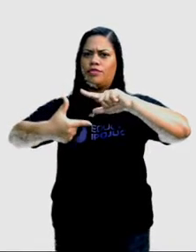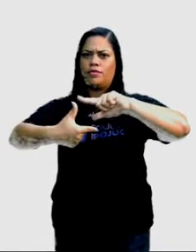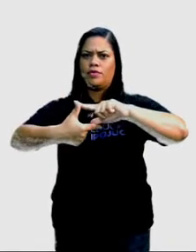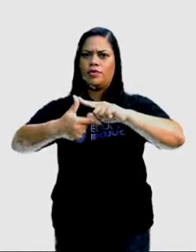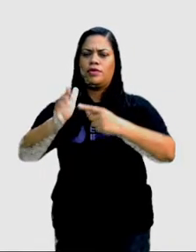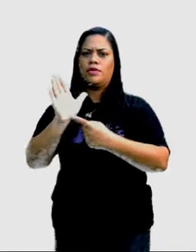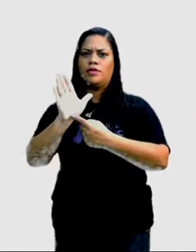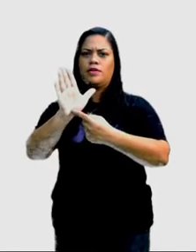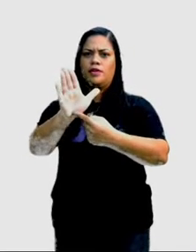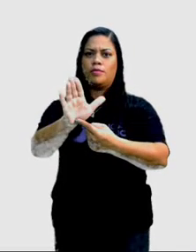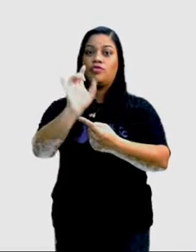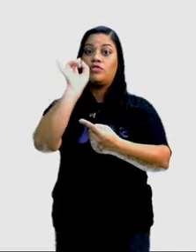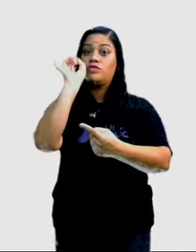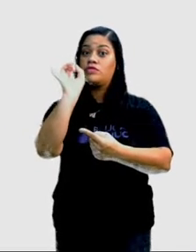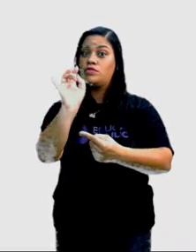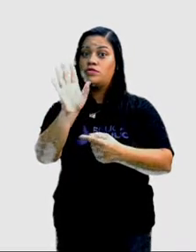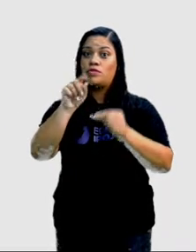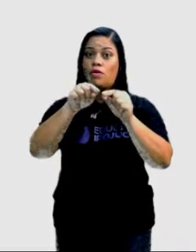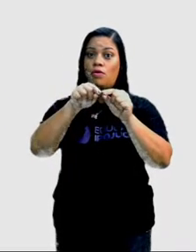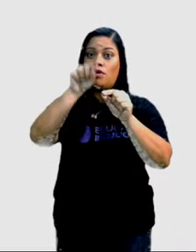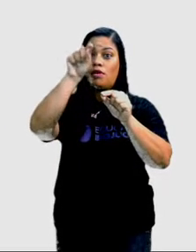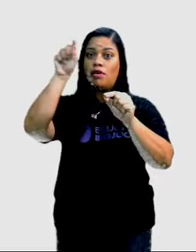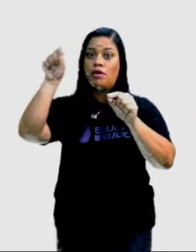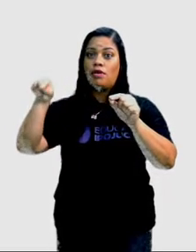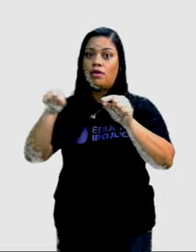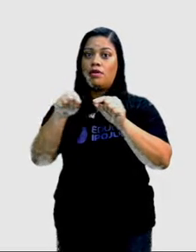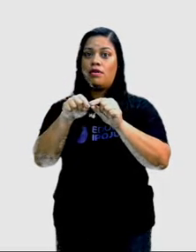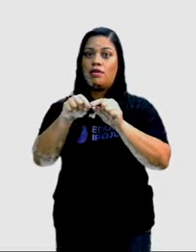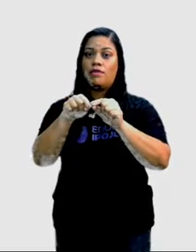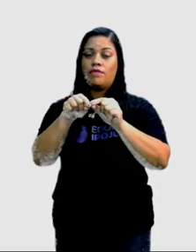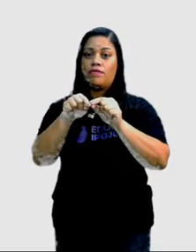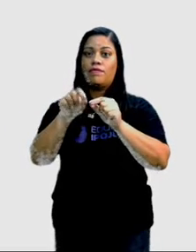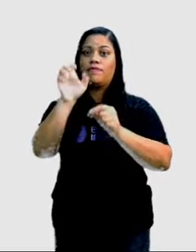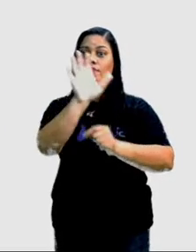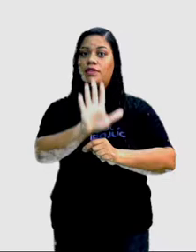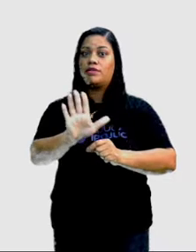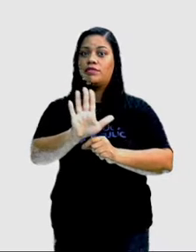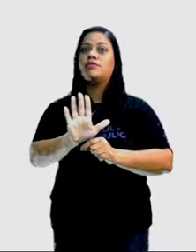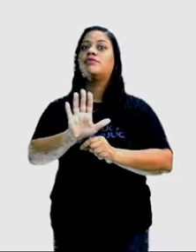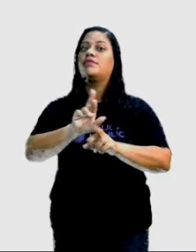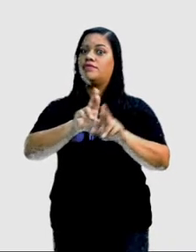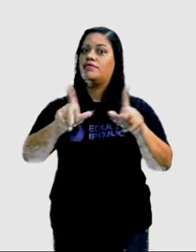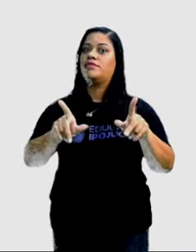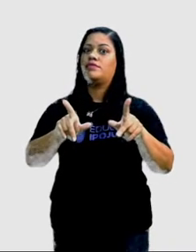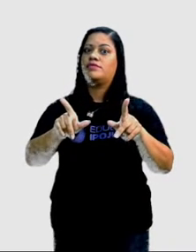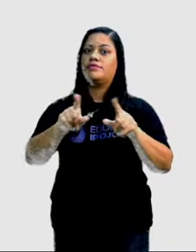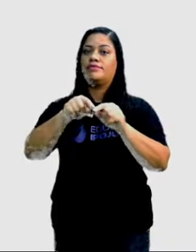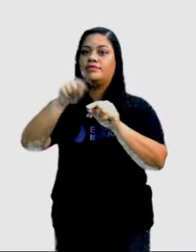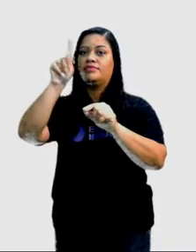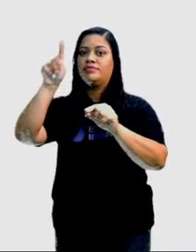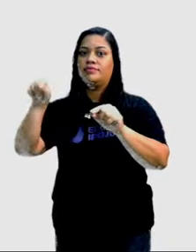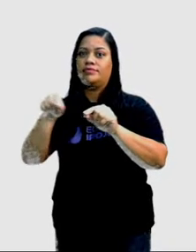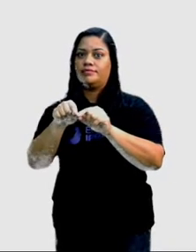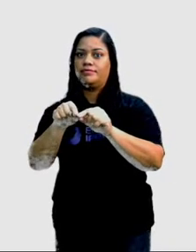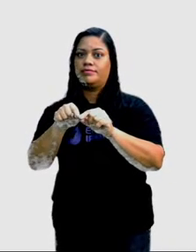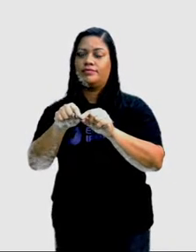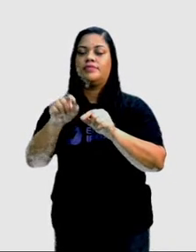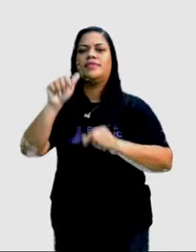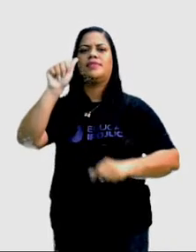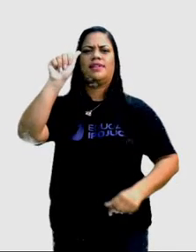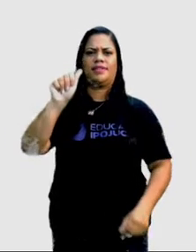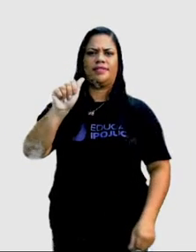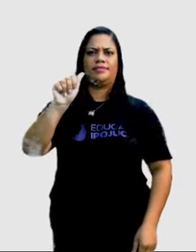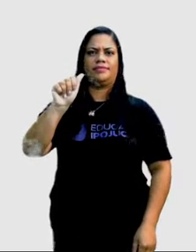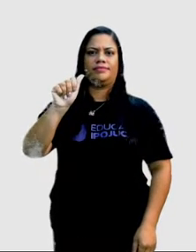contorno? Olha só. Região diferente de contorno. Então, a letra